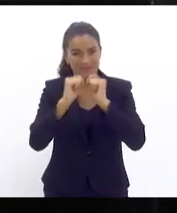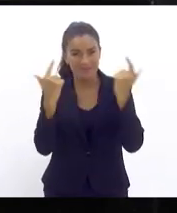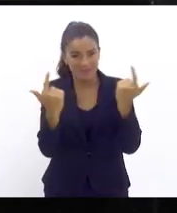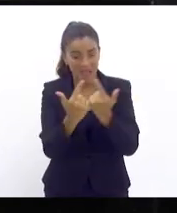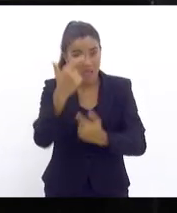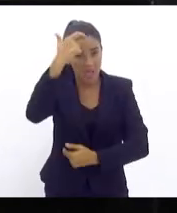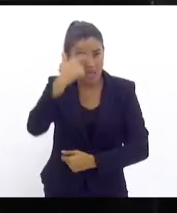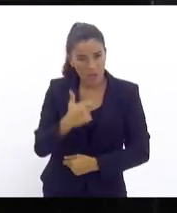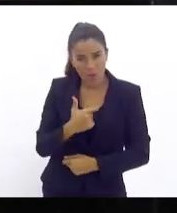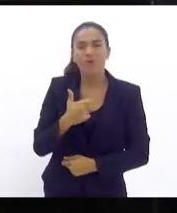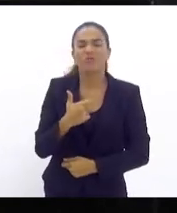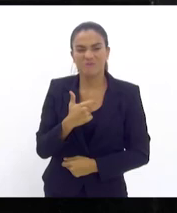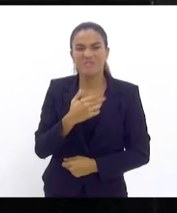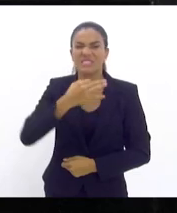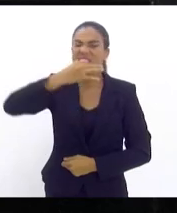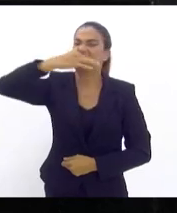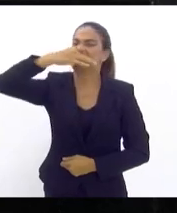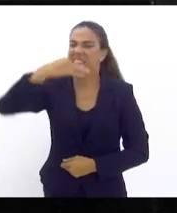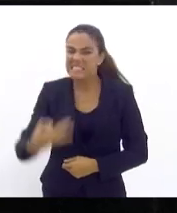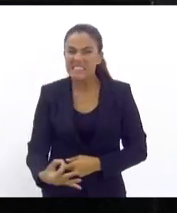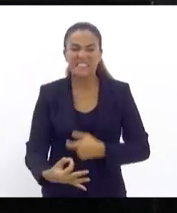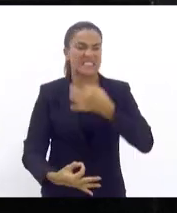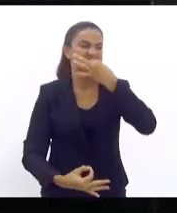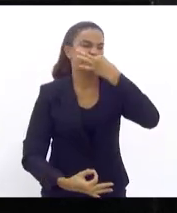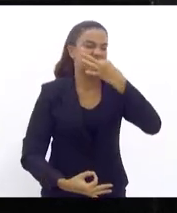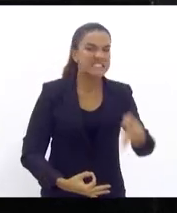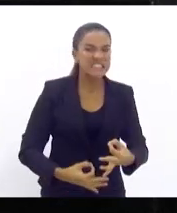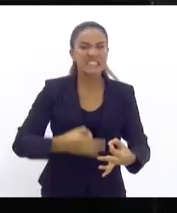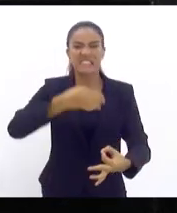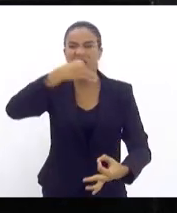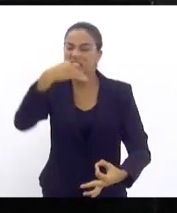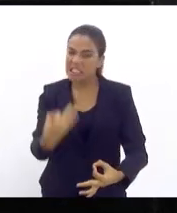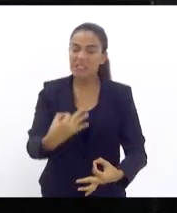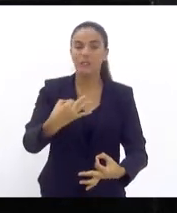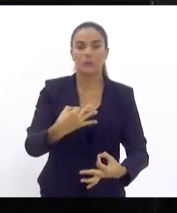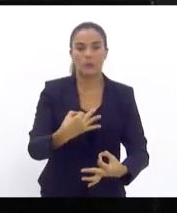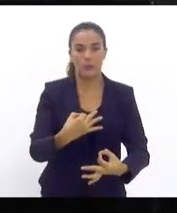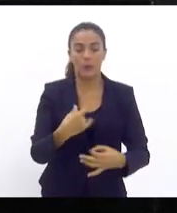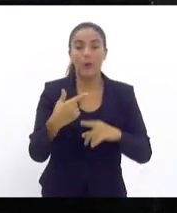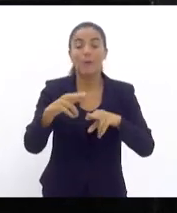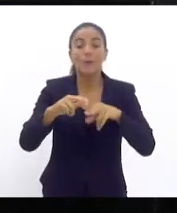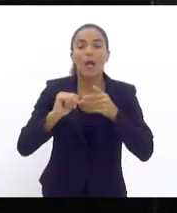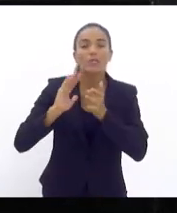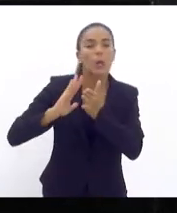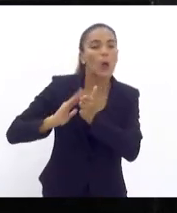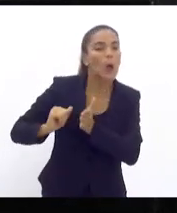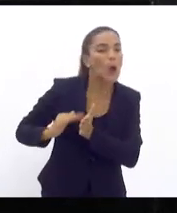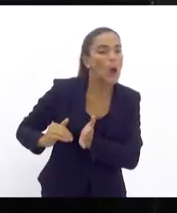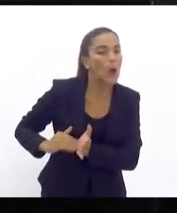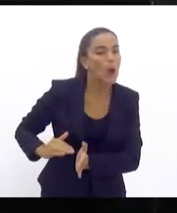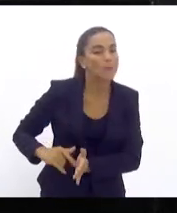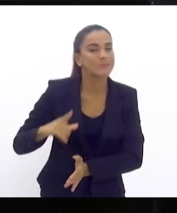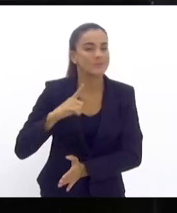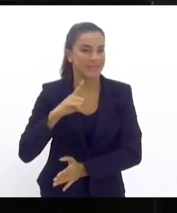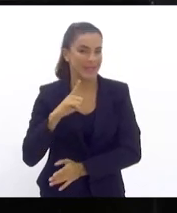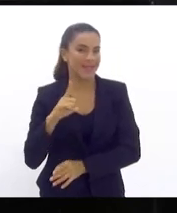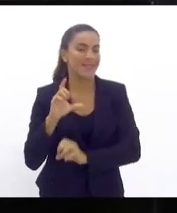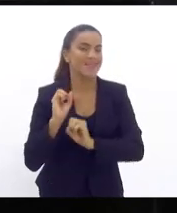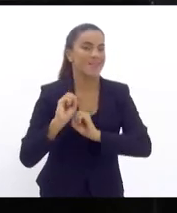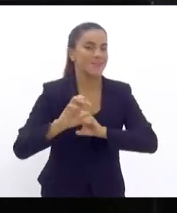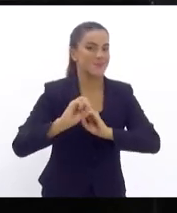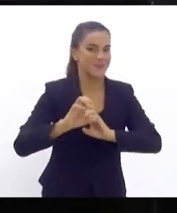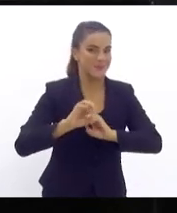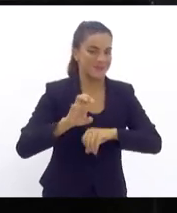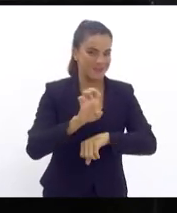muitas vezes crítico das diversas falhas e omissões que acontecem na educação do nosso estado.